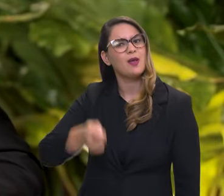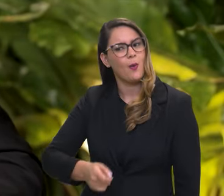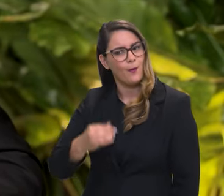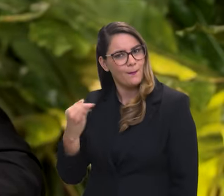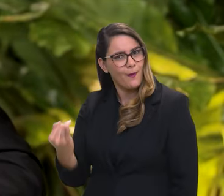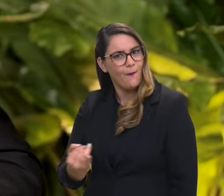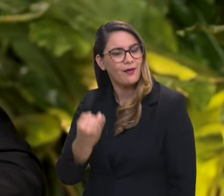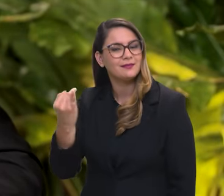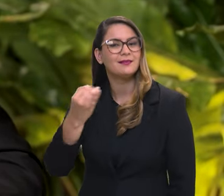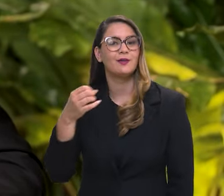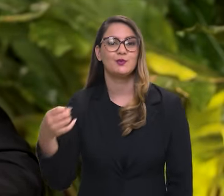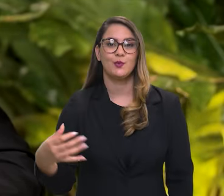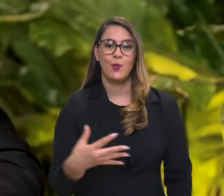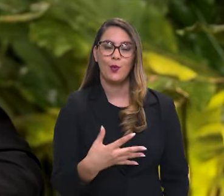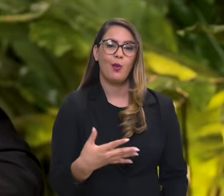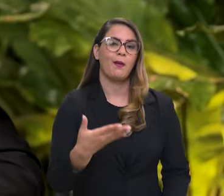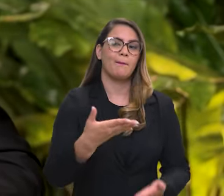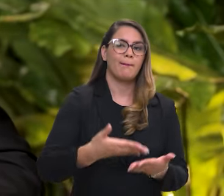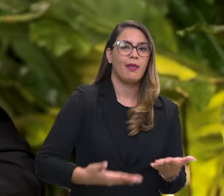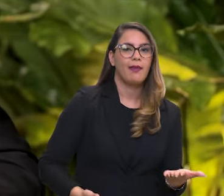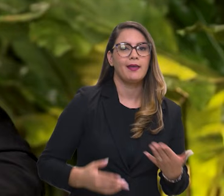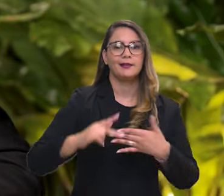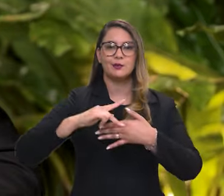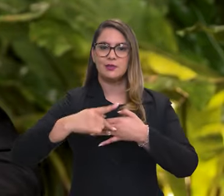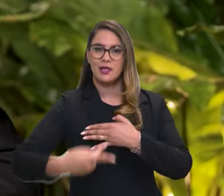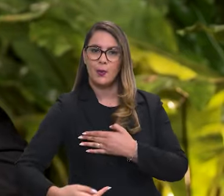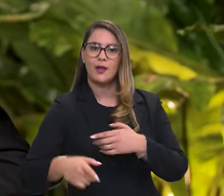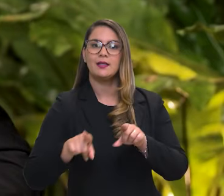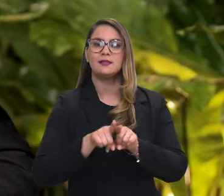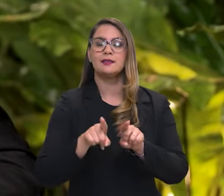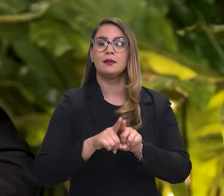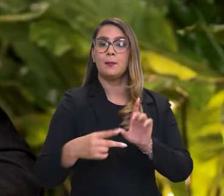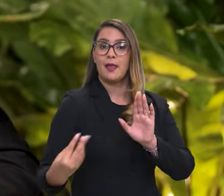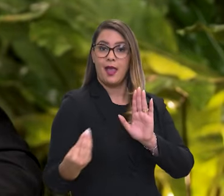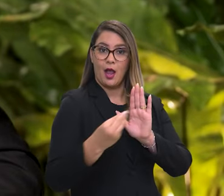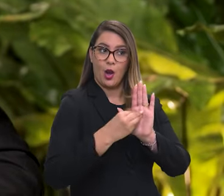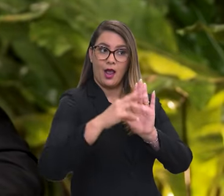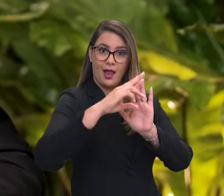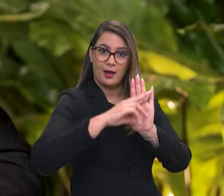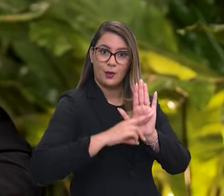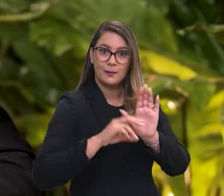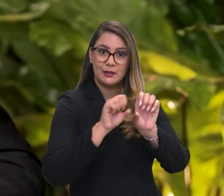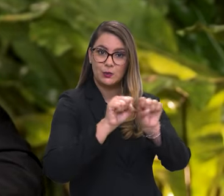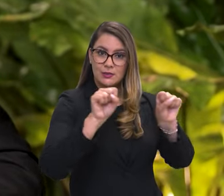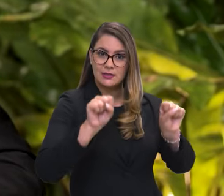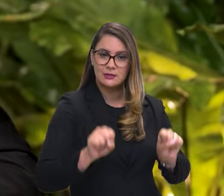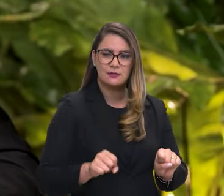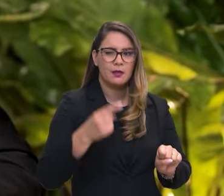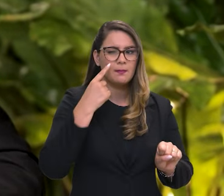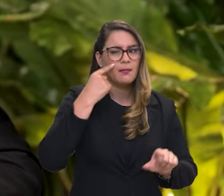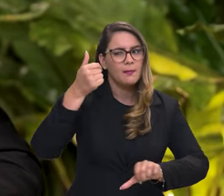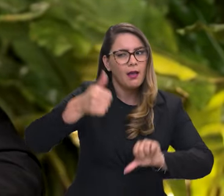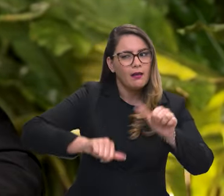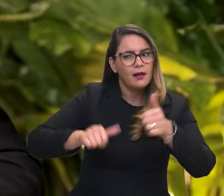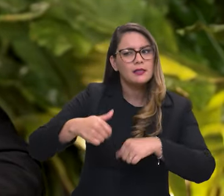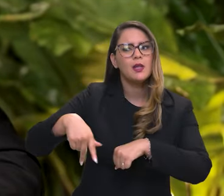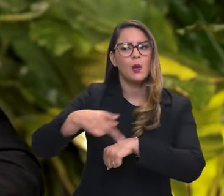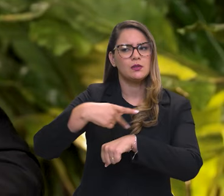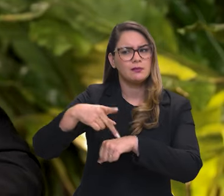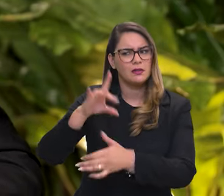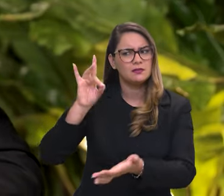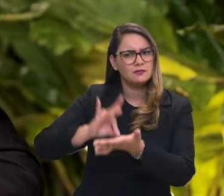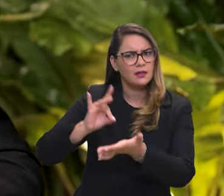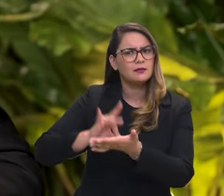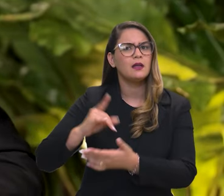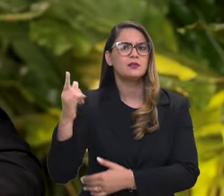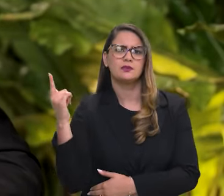importantíssimas, como o novo instrumento de perdas e danos, como a regulamentação dos sistemas para verificar se os